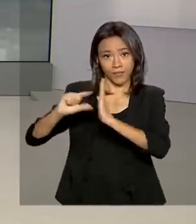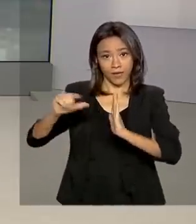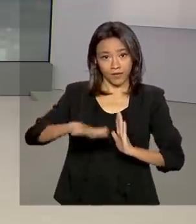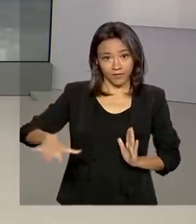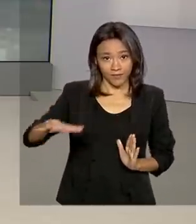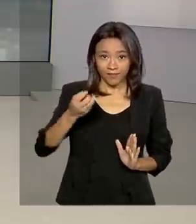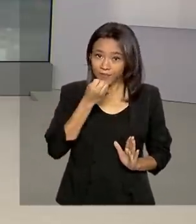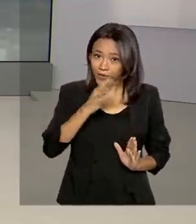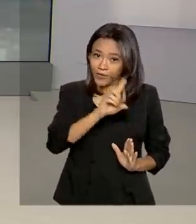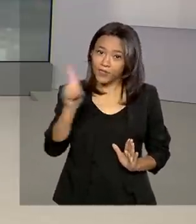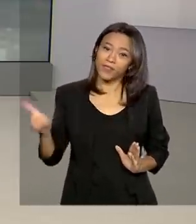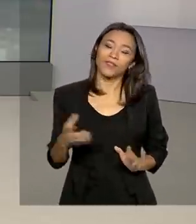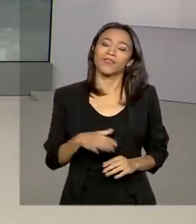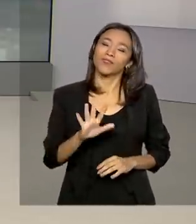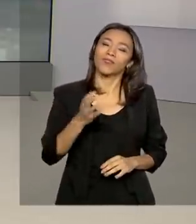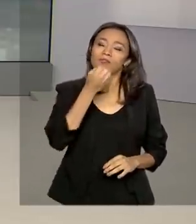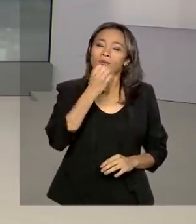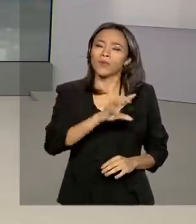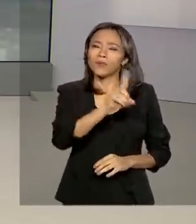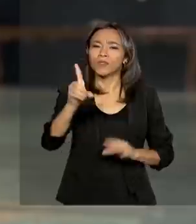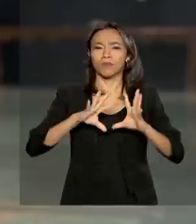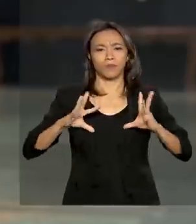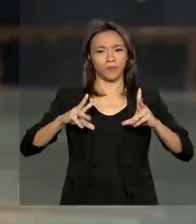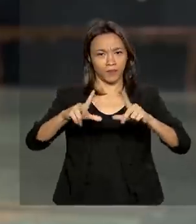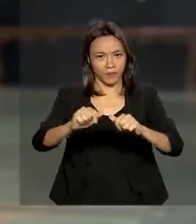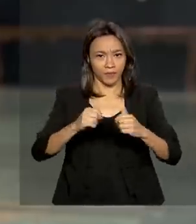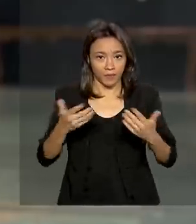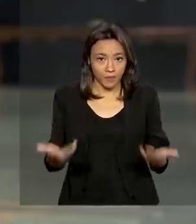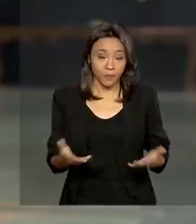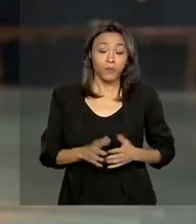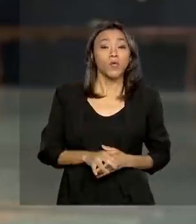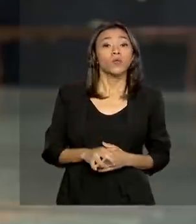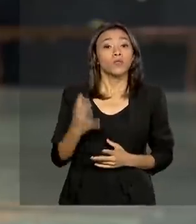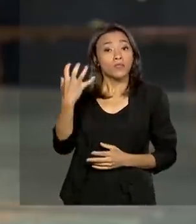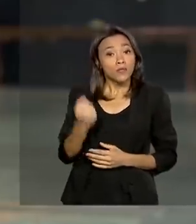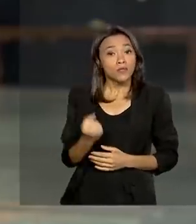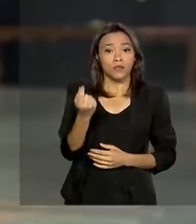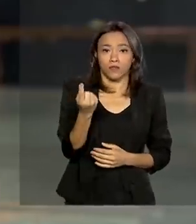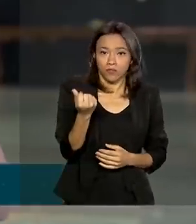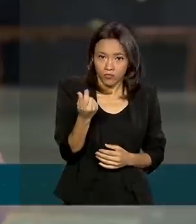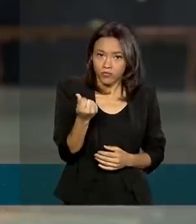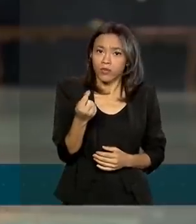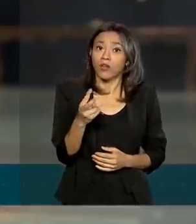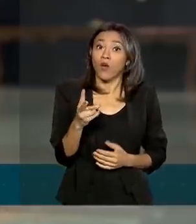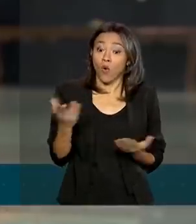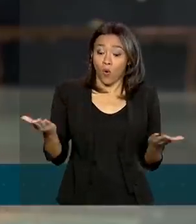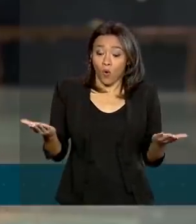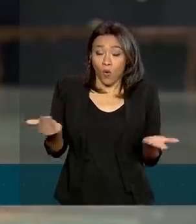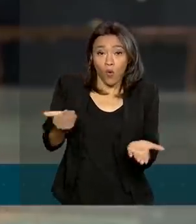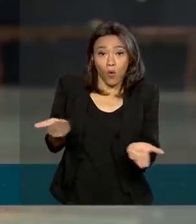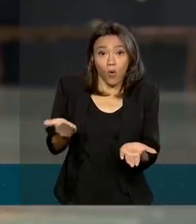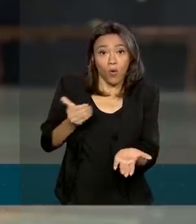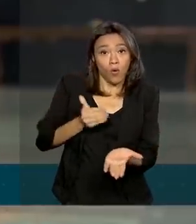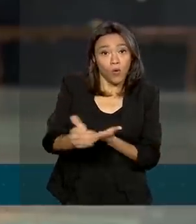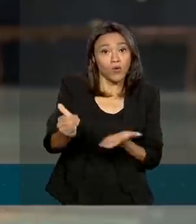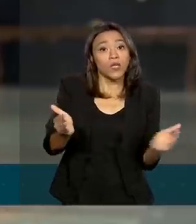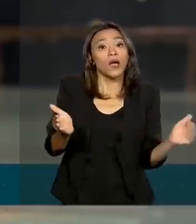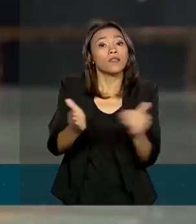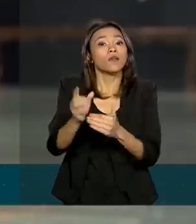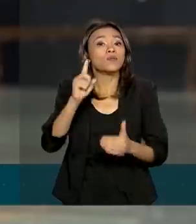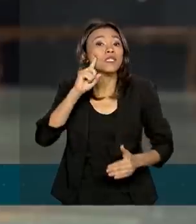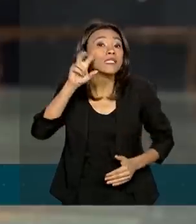dia. Oi, Renata. Bom dia para você, para todo mundo. Olha, os saques em dinheiro serão liberados de hoje até 5 de maio,